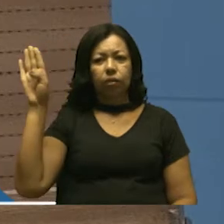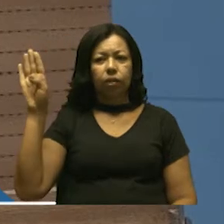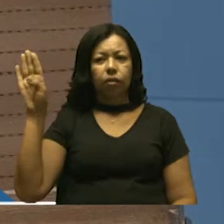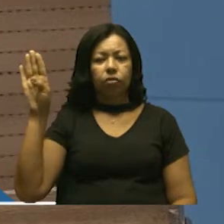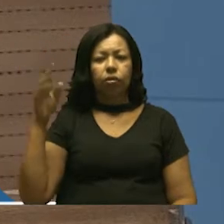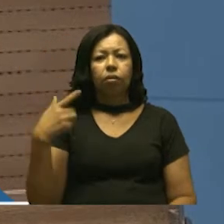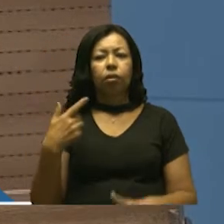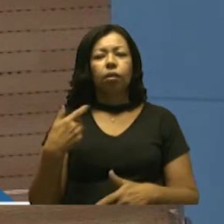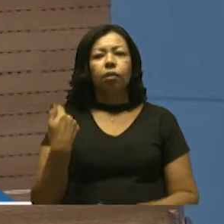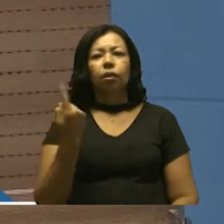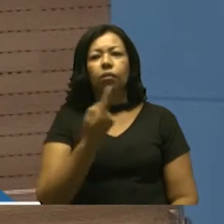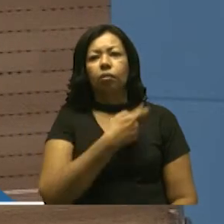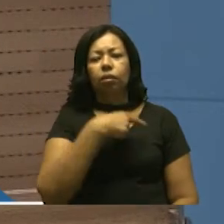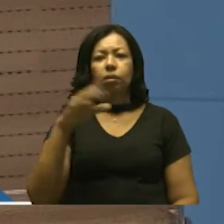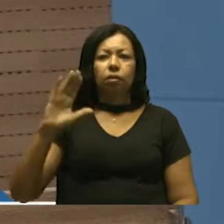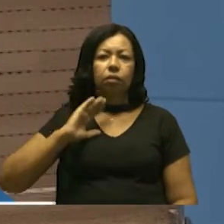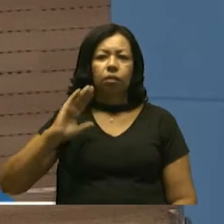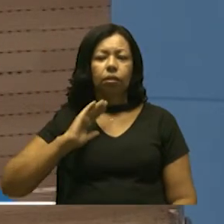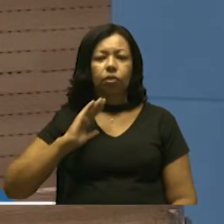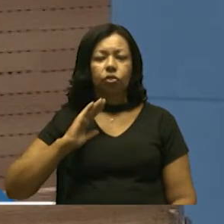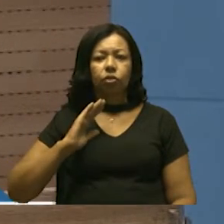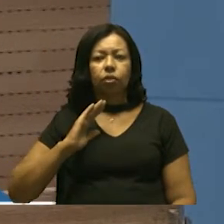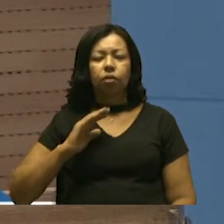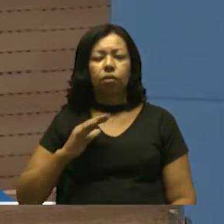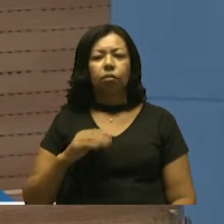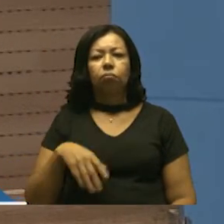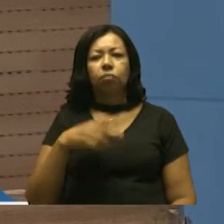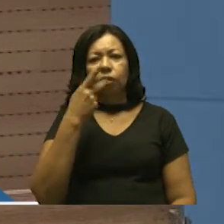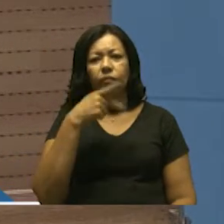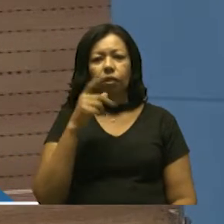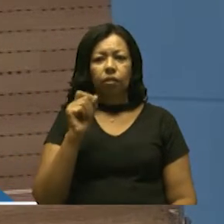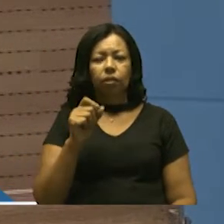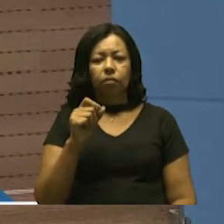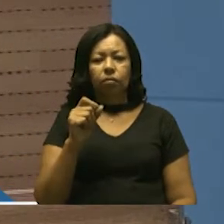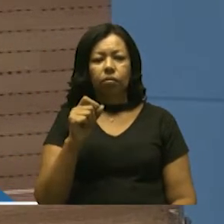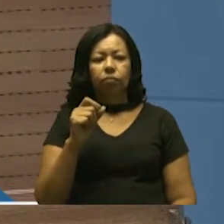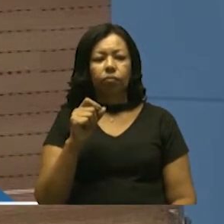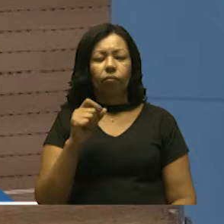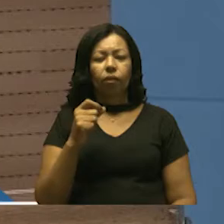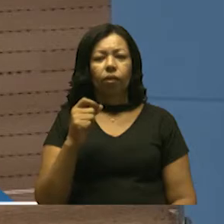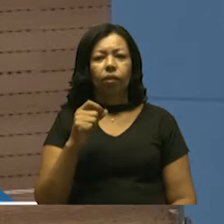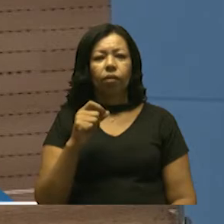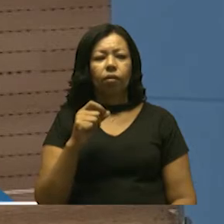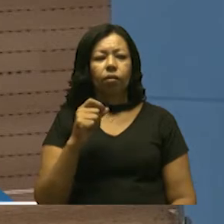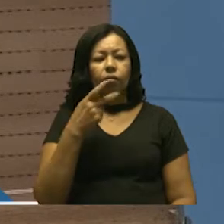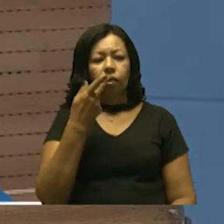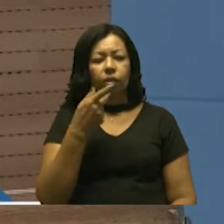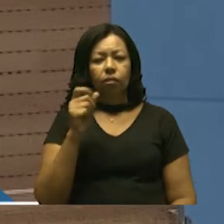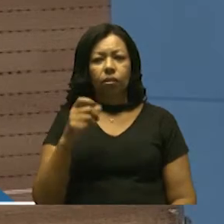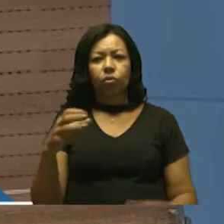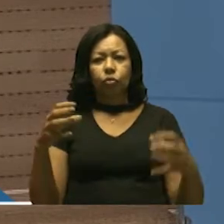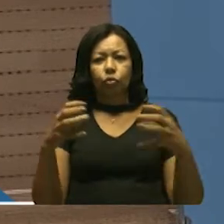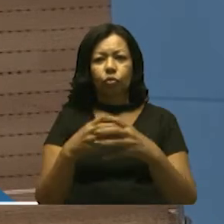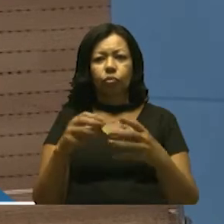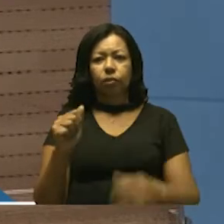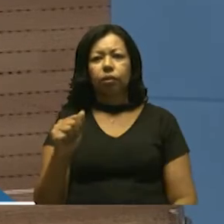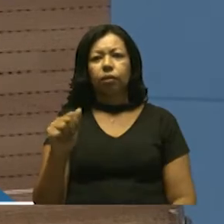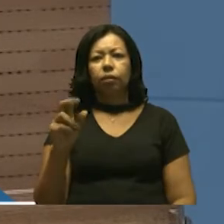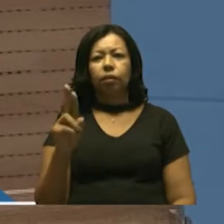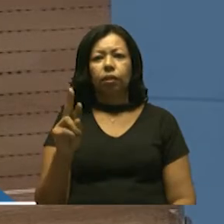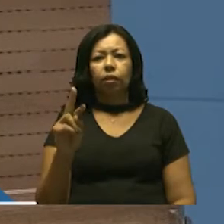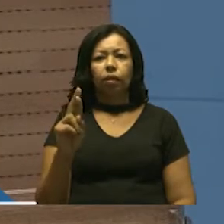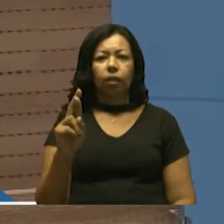no nosso município. E era sobre isso que eu ia falar, vereador Rodrigo, sobre a questão dos grupos artísticos,